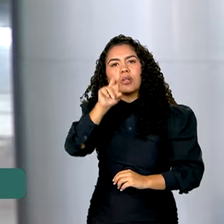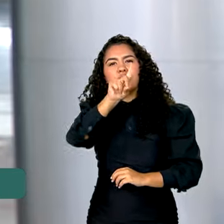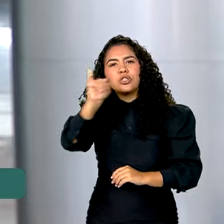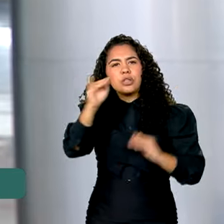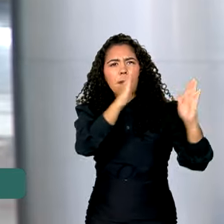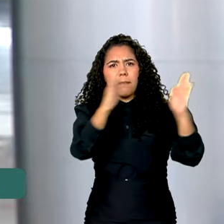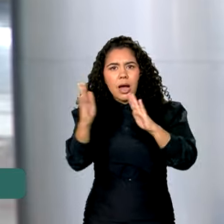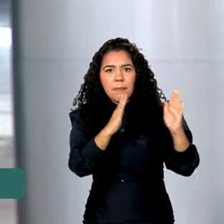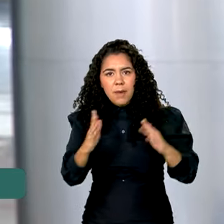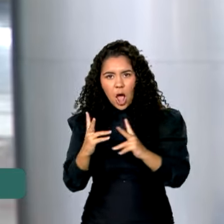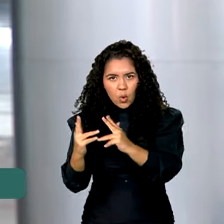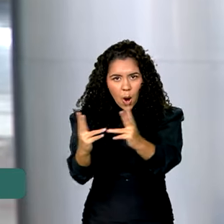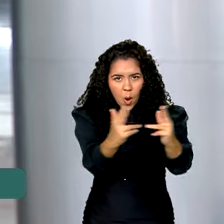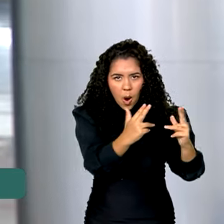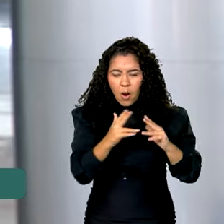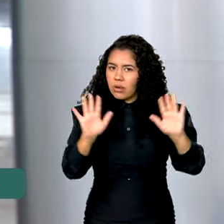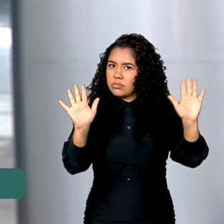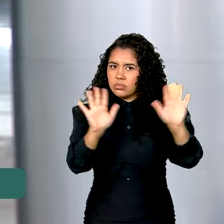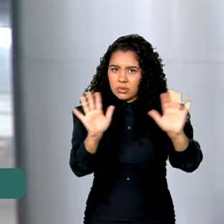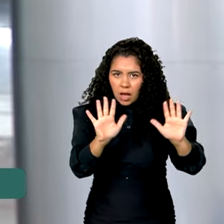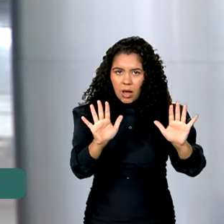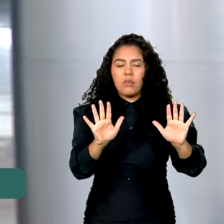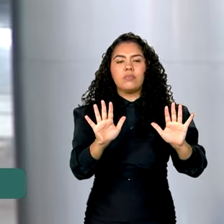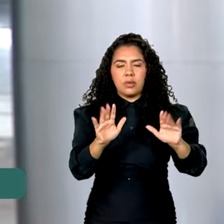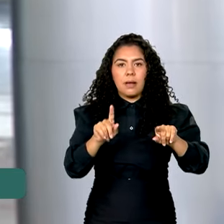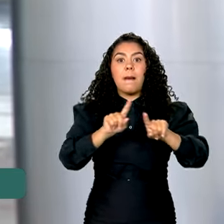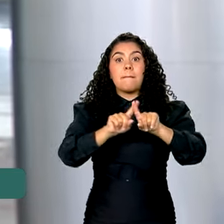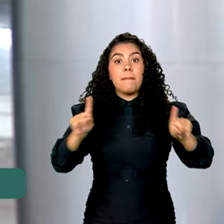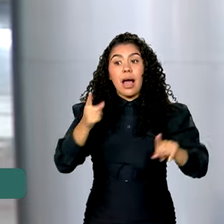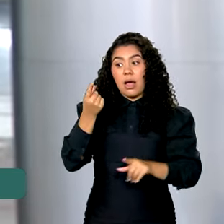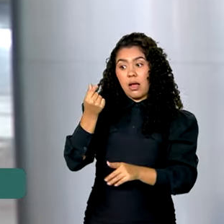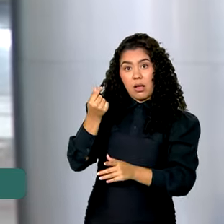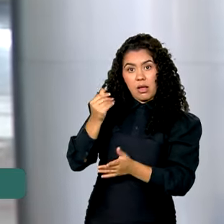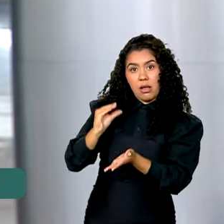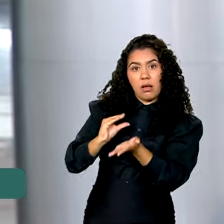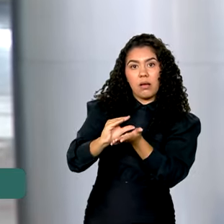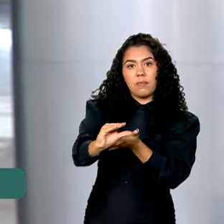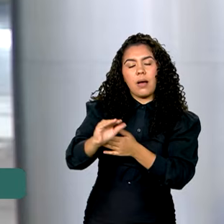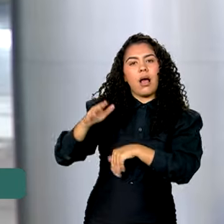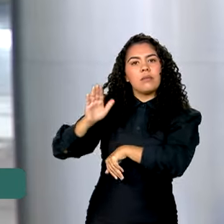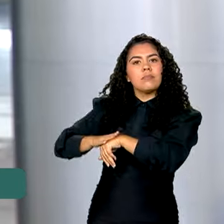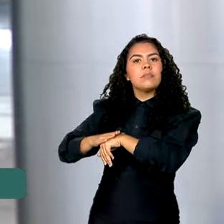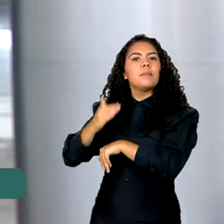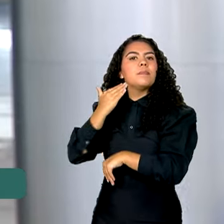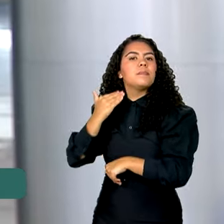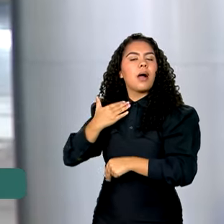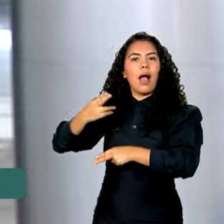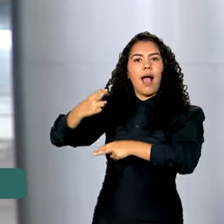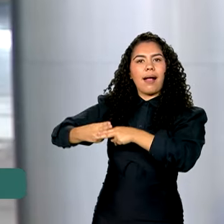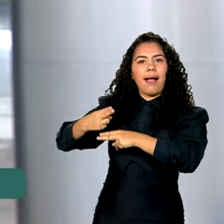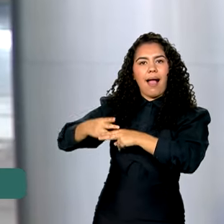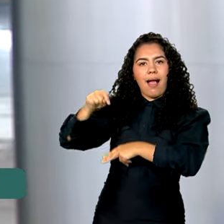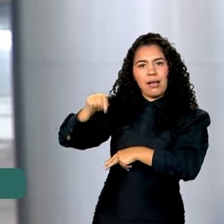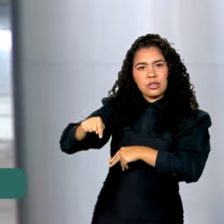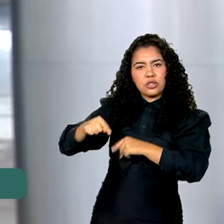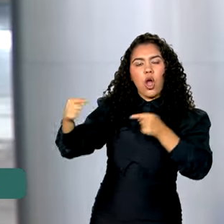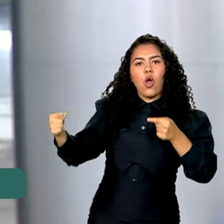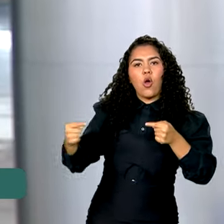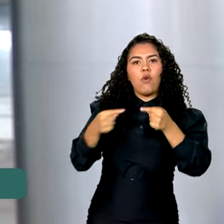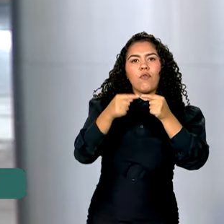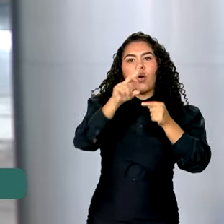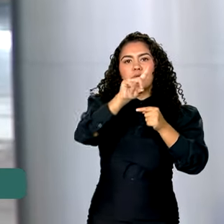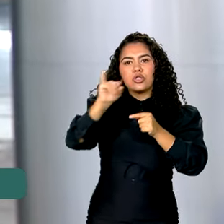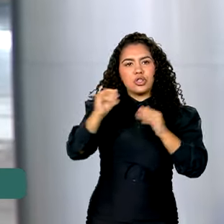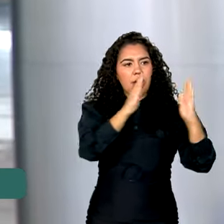mesmo aí para todas as categorias. Lembrando que o pagamento será realizado pela Caixa Econômica Federal de acordo com o calendário e os